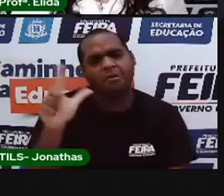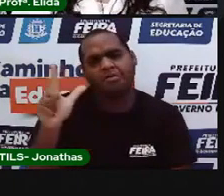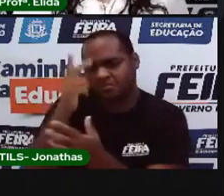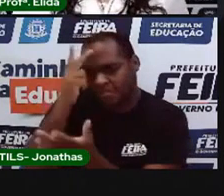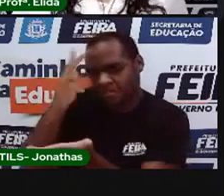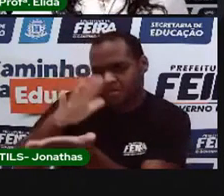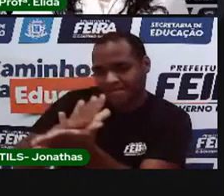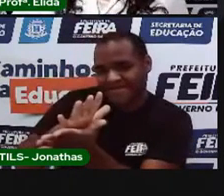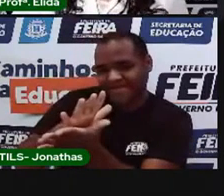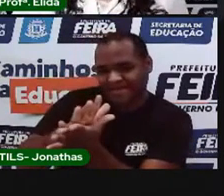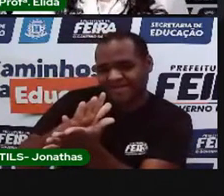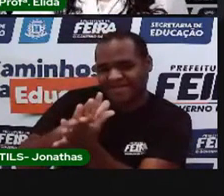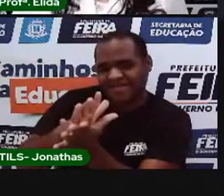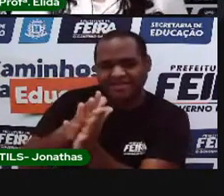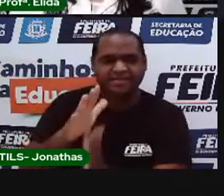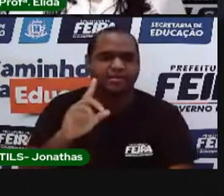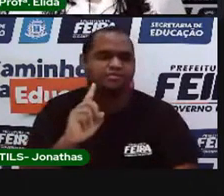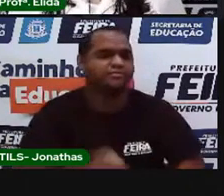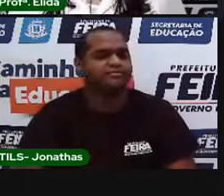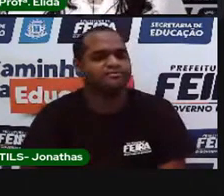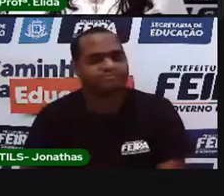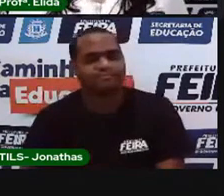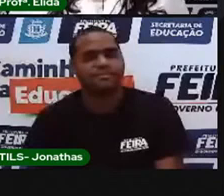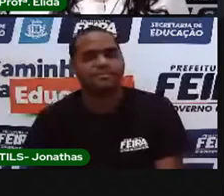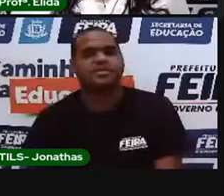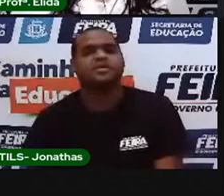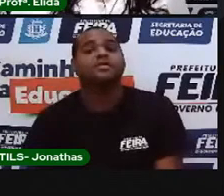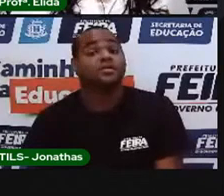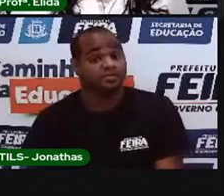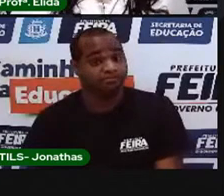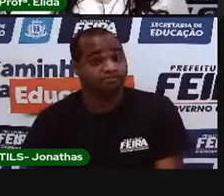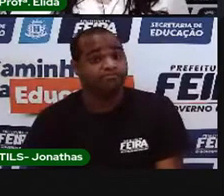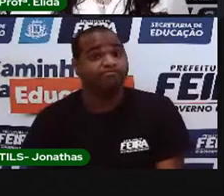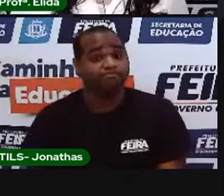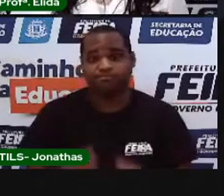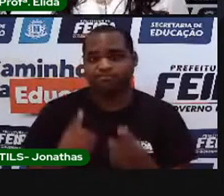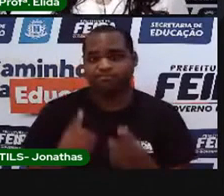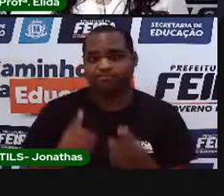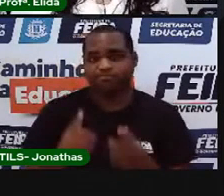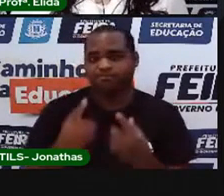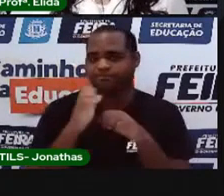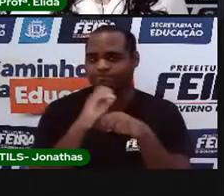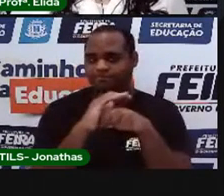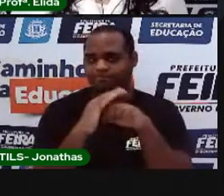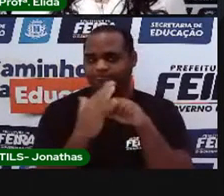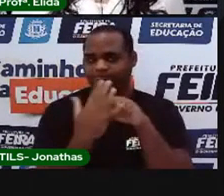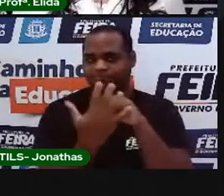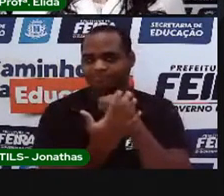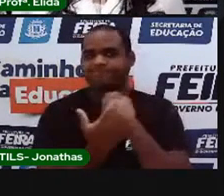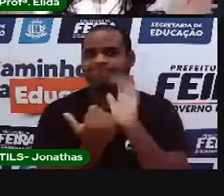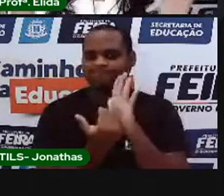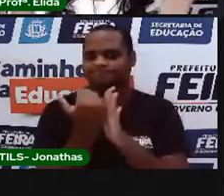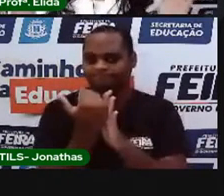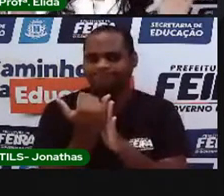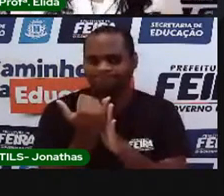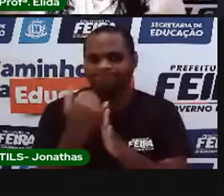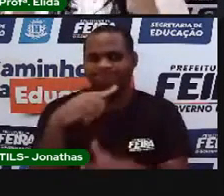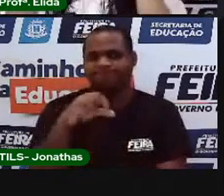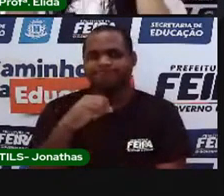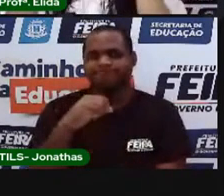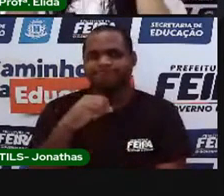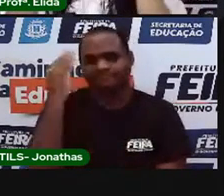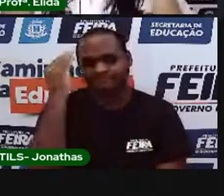pessoas que estão próximas da gente. A pandemia do Covid-19 nos deixou assim,